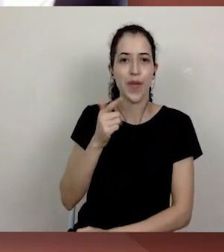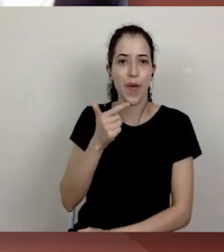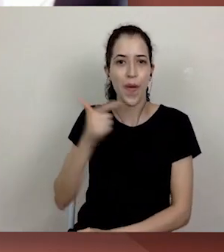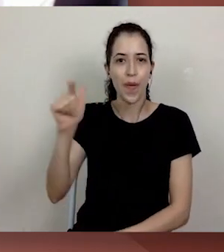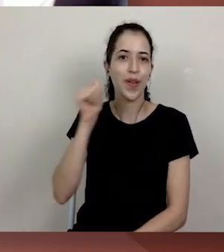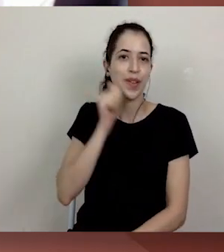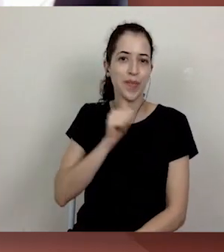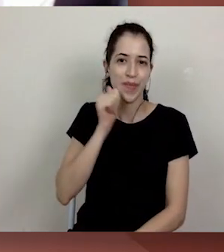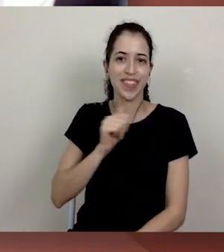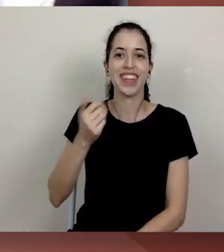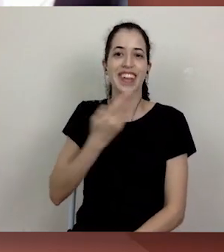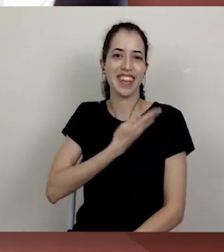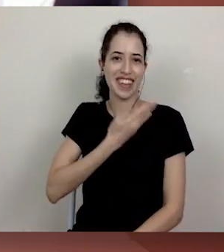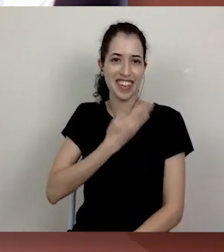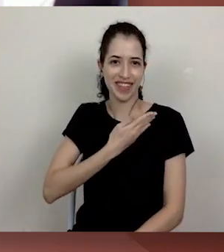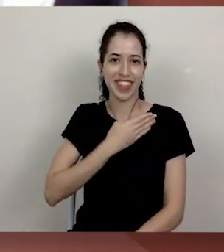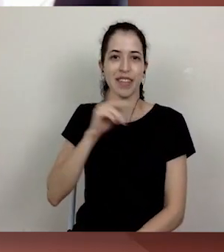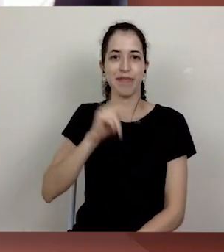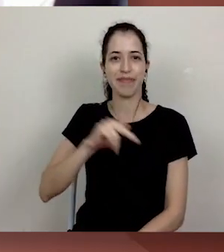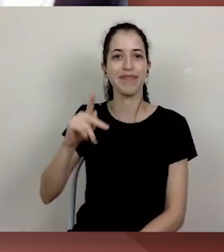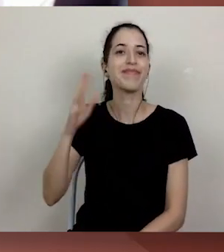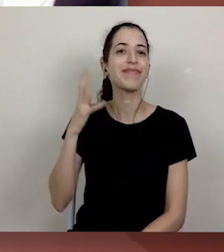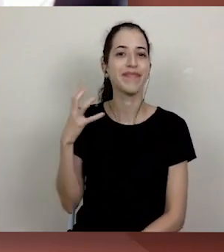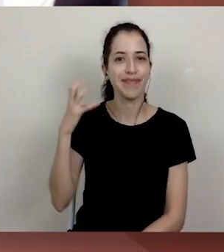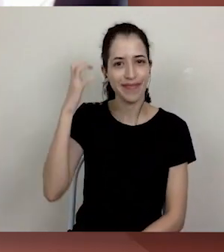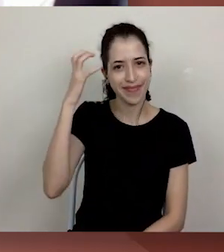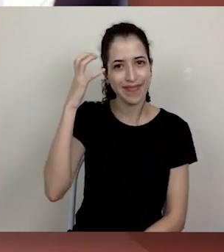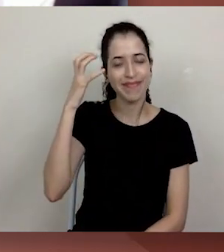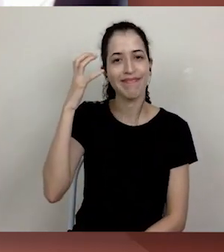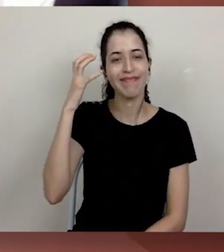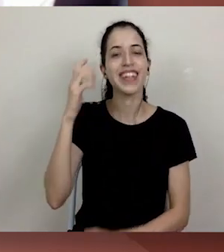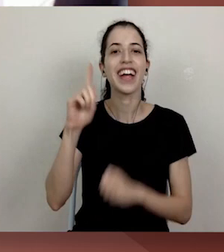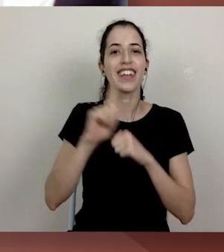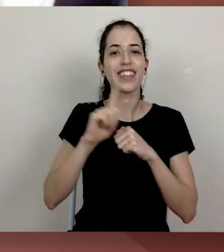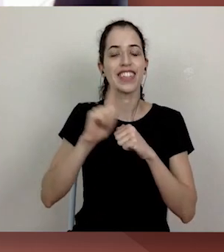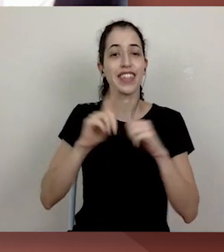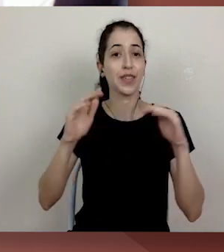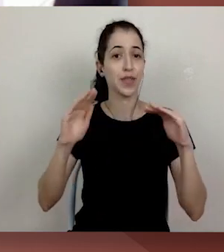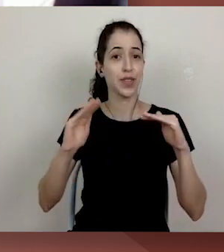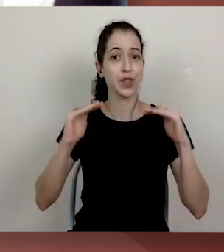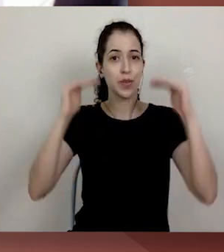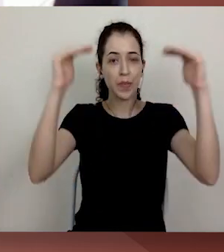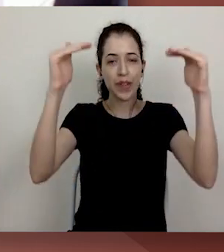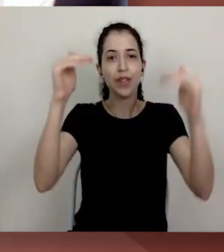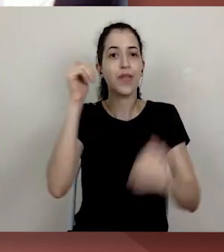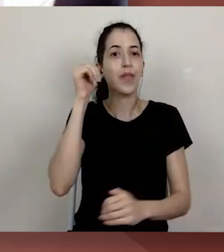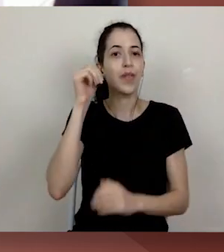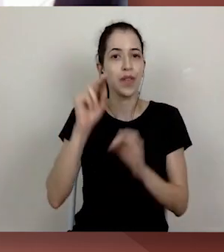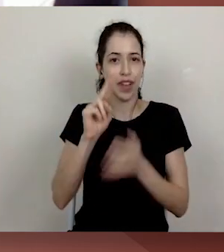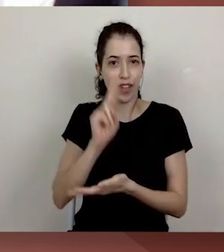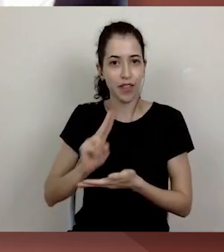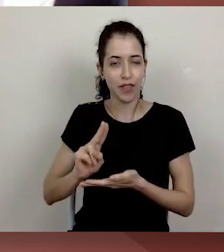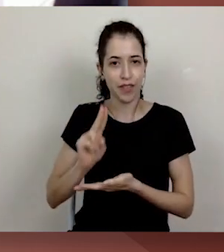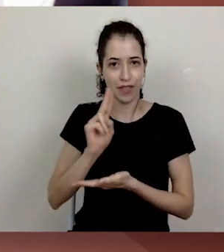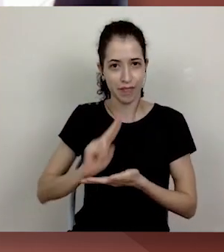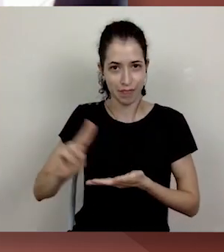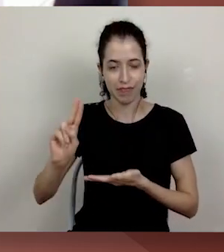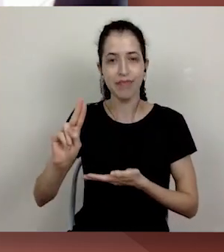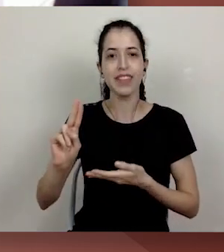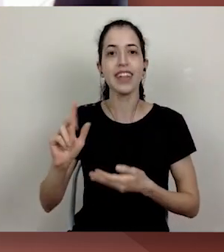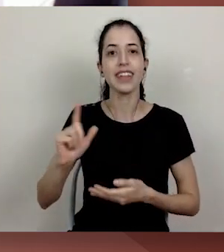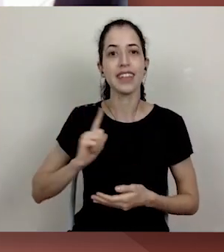Jesus. A gestão superior da UFSCar conta hoje com 10 mulheres dos 19 postos